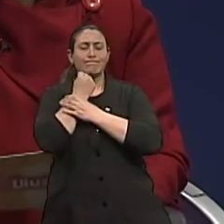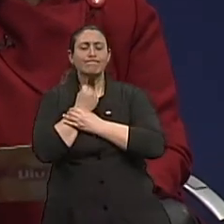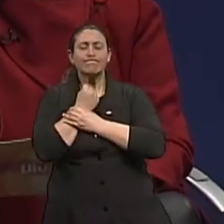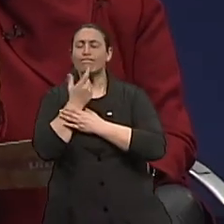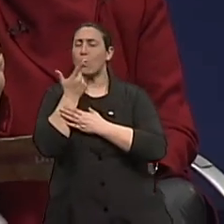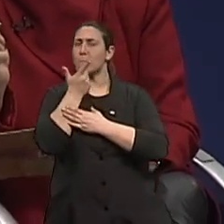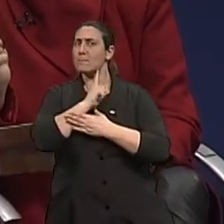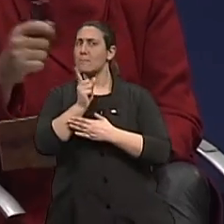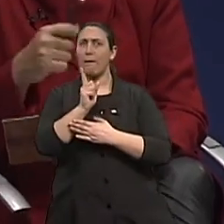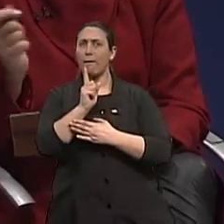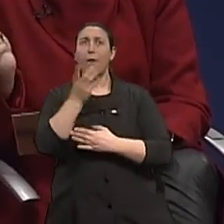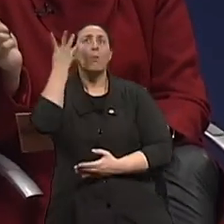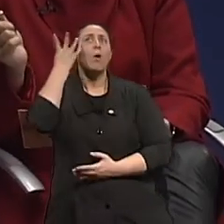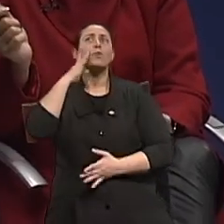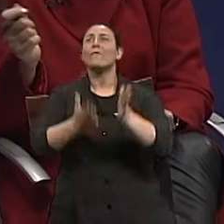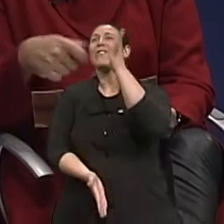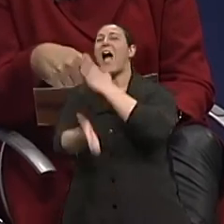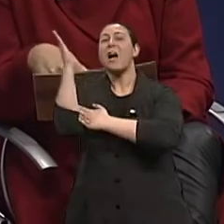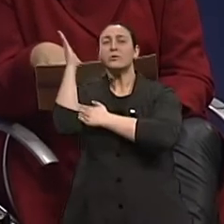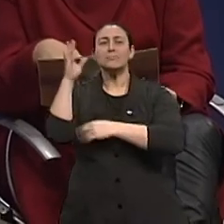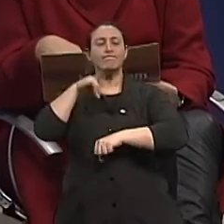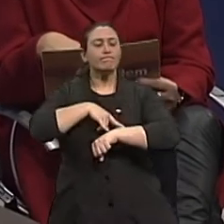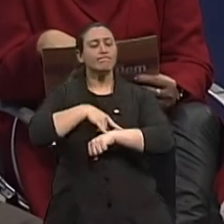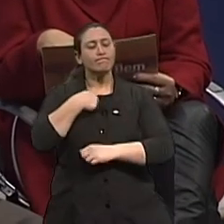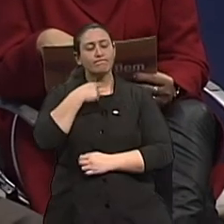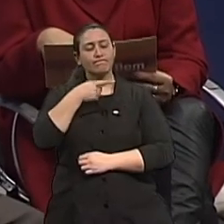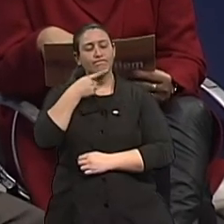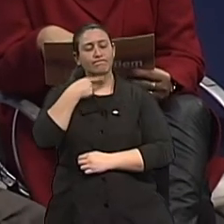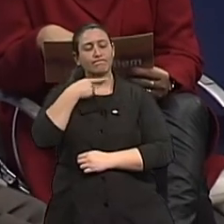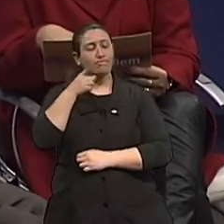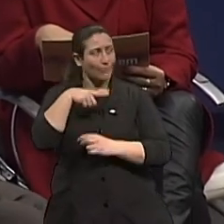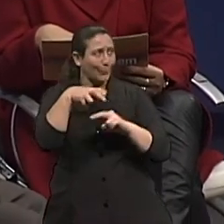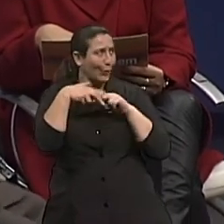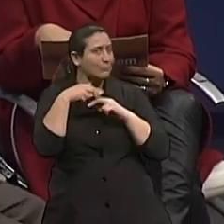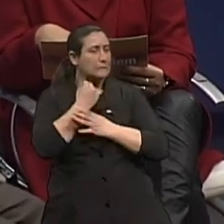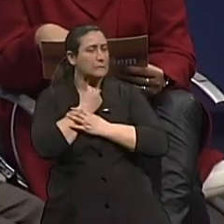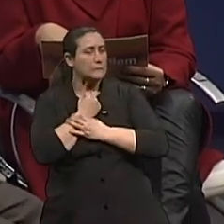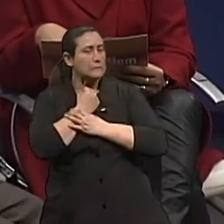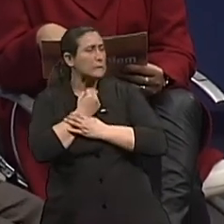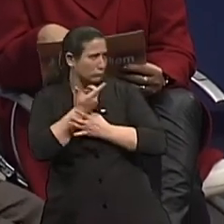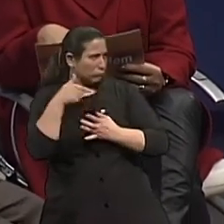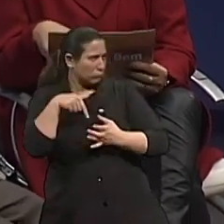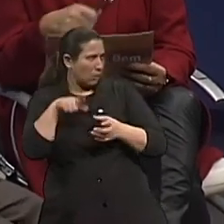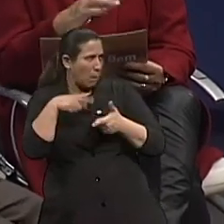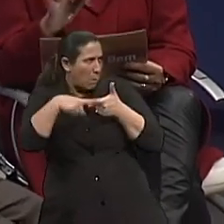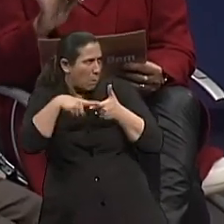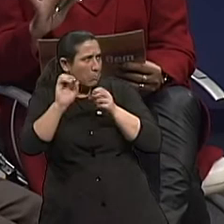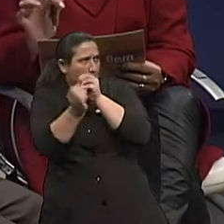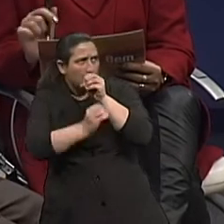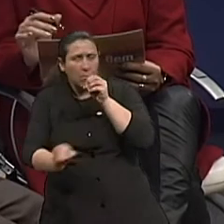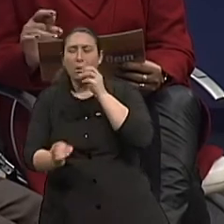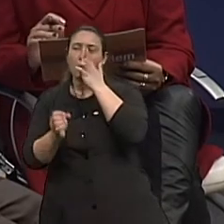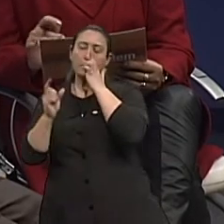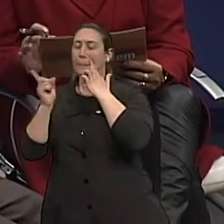realmente evacuar nesses quatro dias. Isso é prejudicial, doutor? Não, esse tipo de comportamento não traz prejuízo nenhum. Não tem nada a ver